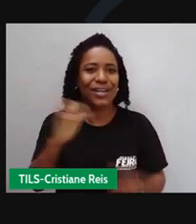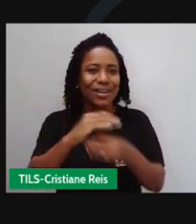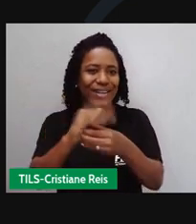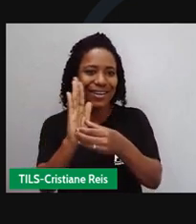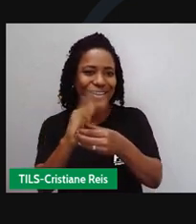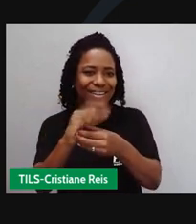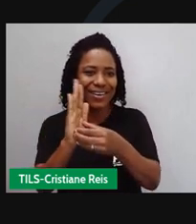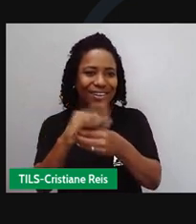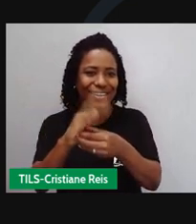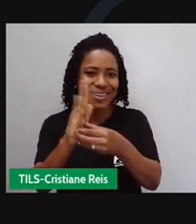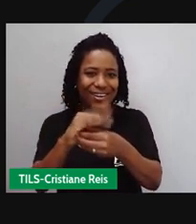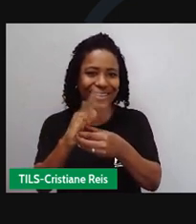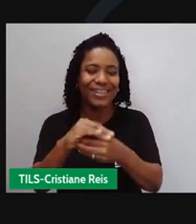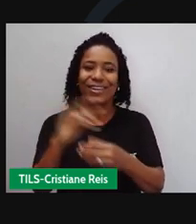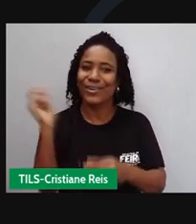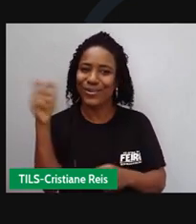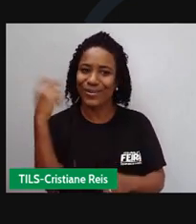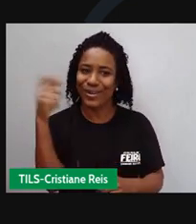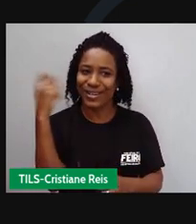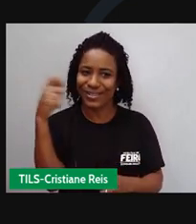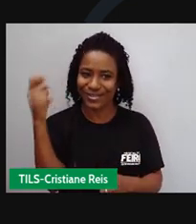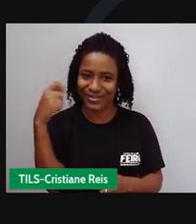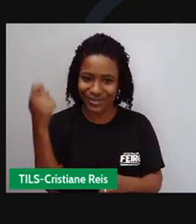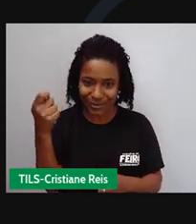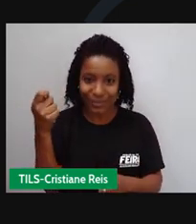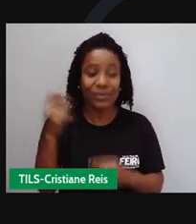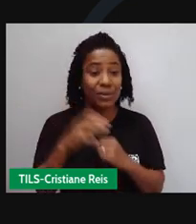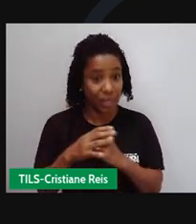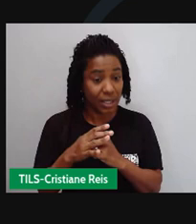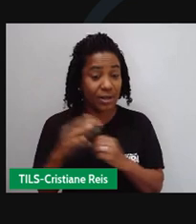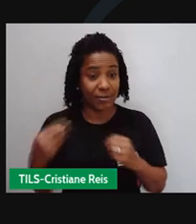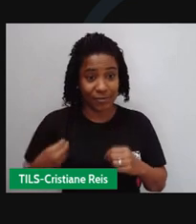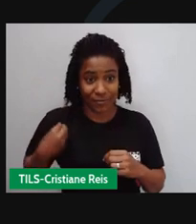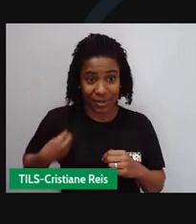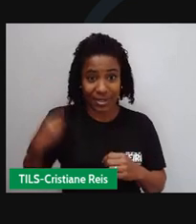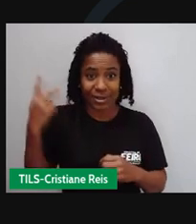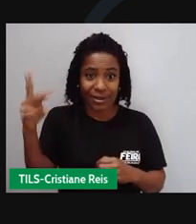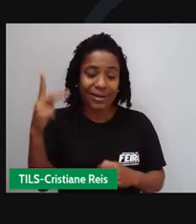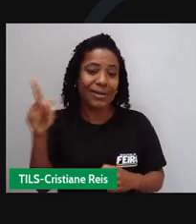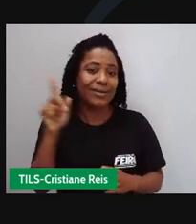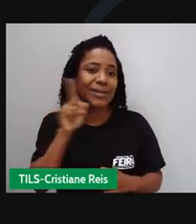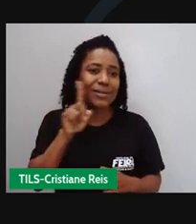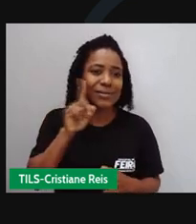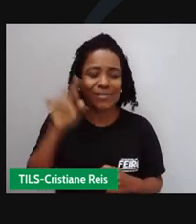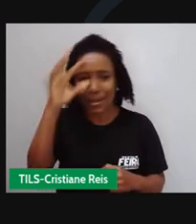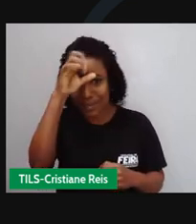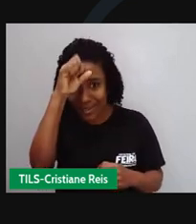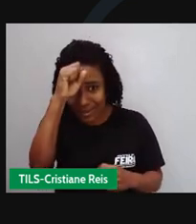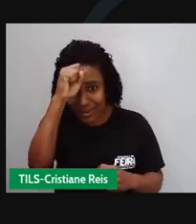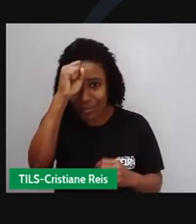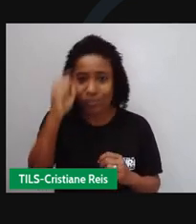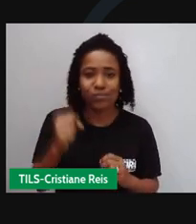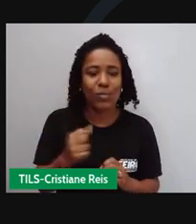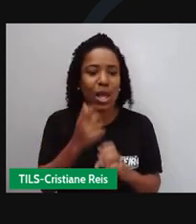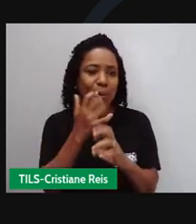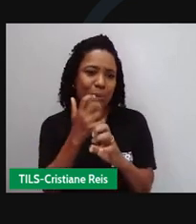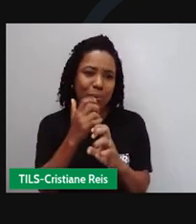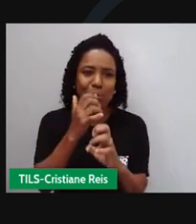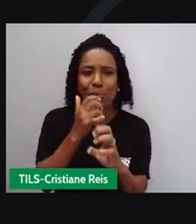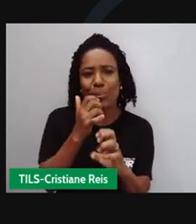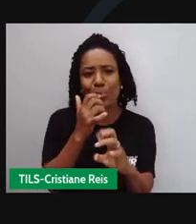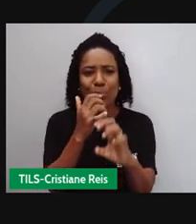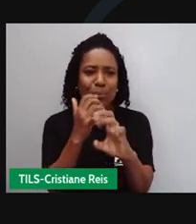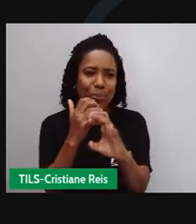período em que viveu em Washington, Belíssimo desenvolveu sua paixão pelo jazz, tendo começado a estudar saxofone